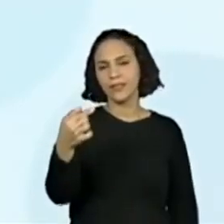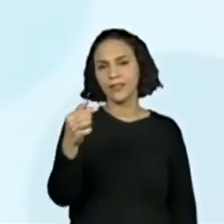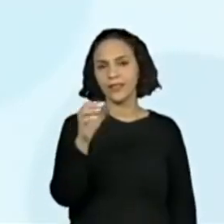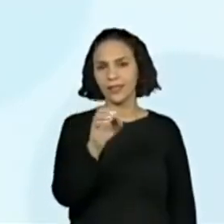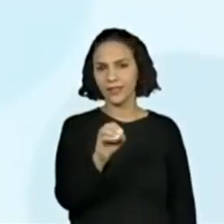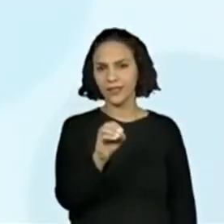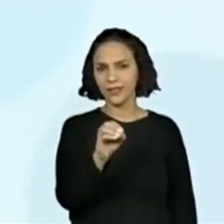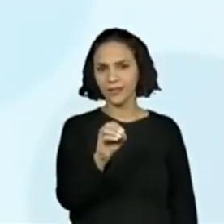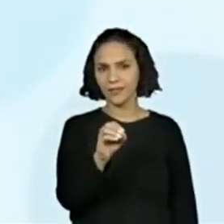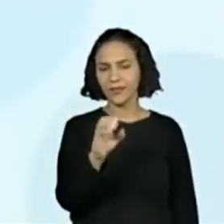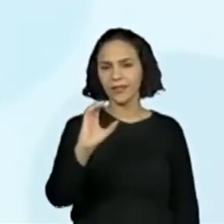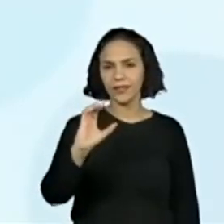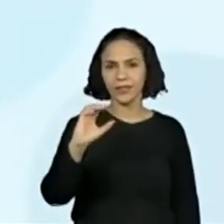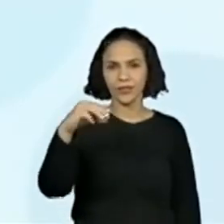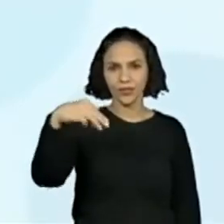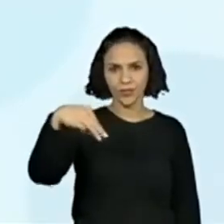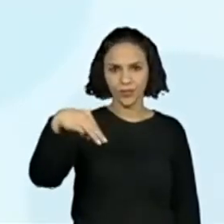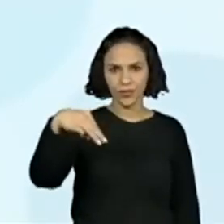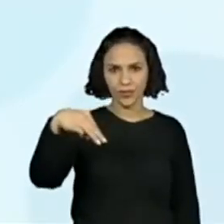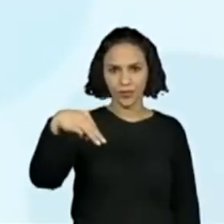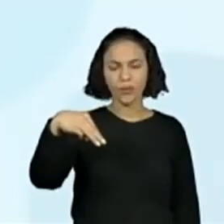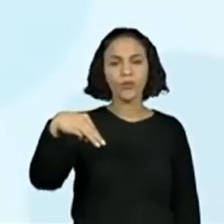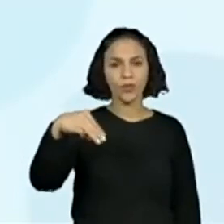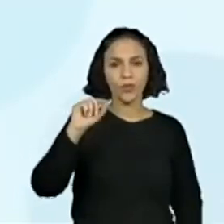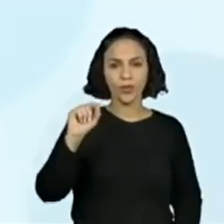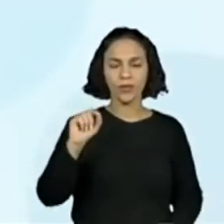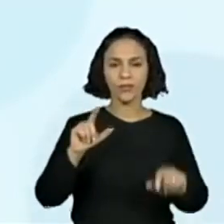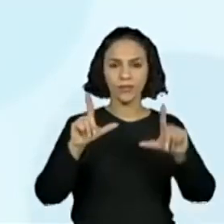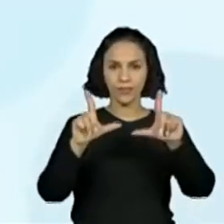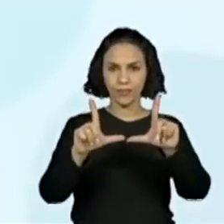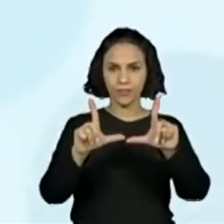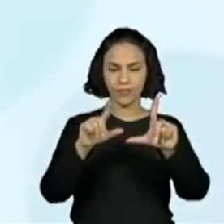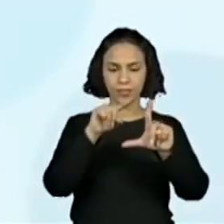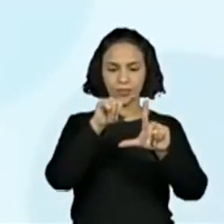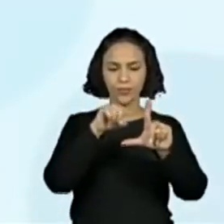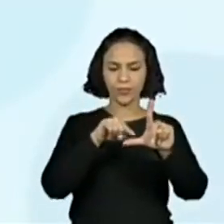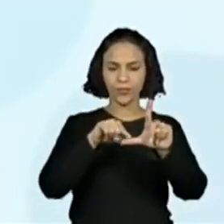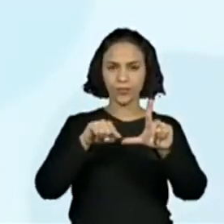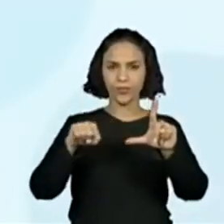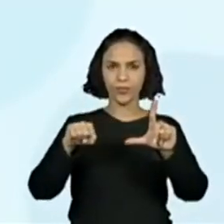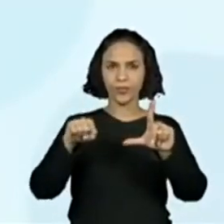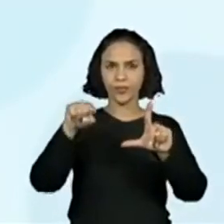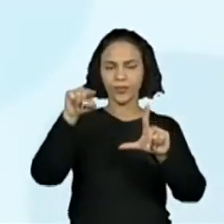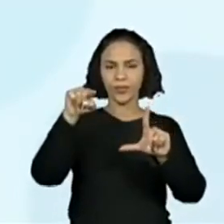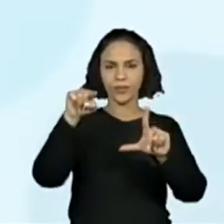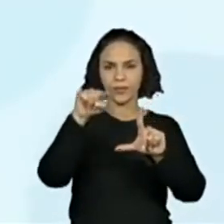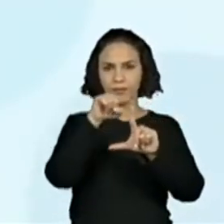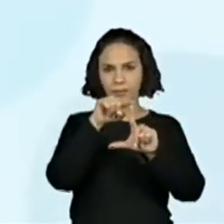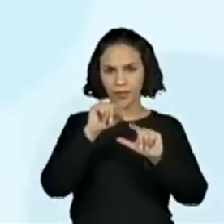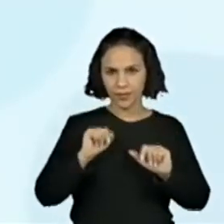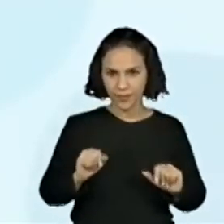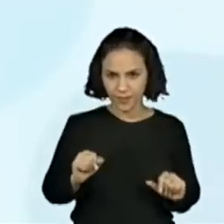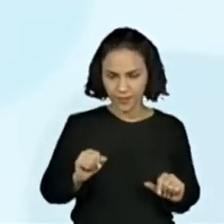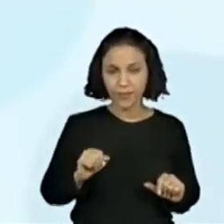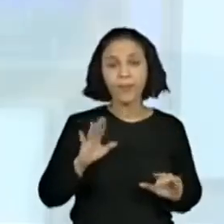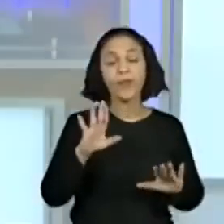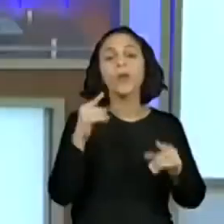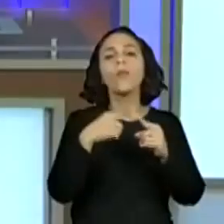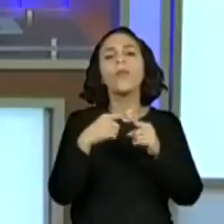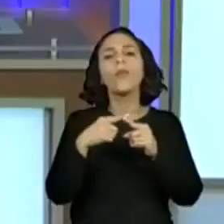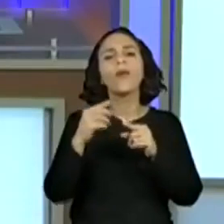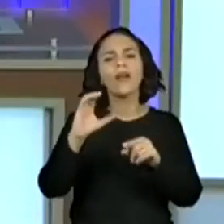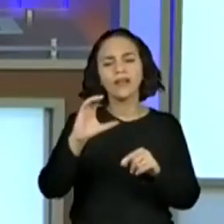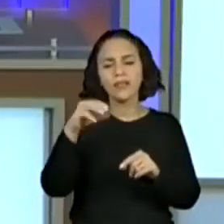centímetros quadrados, porque eu estou falando de perímetro, ok?